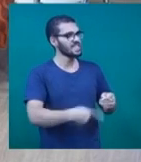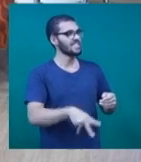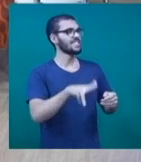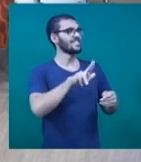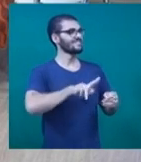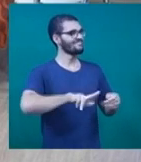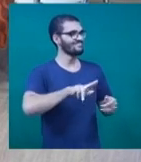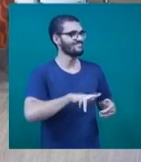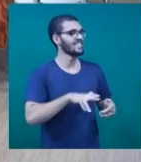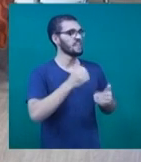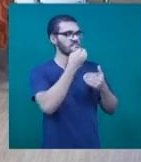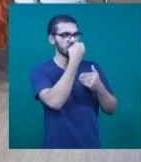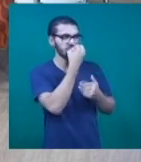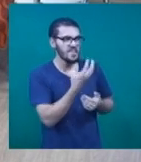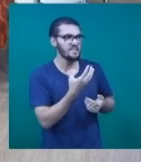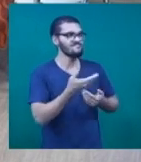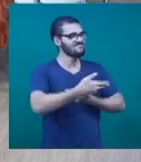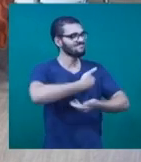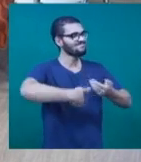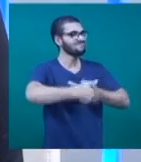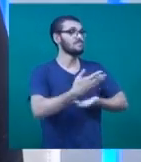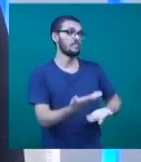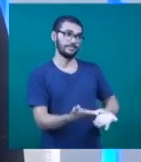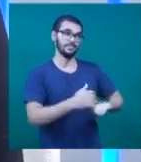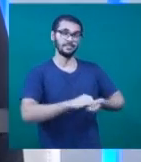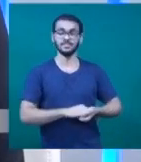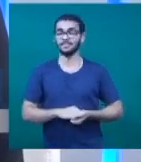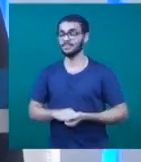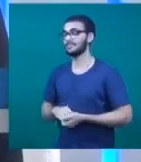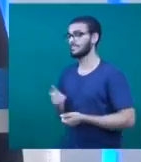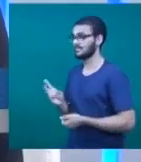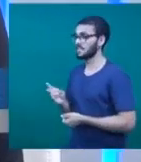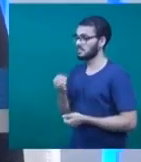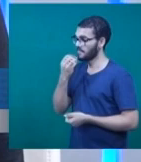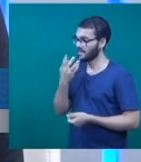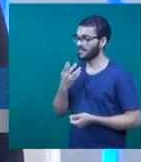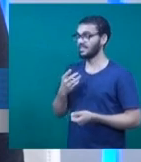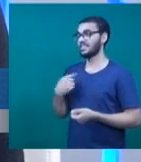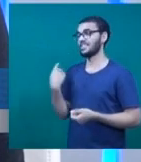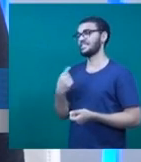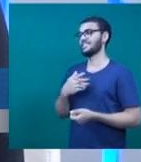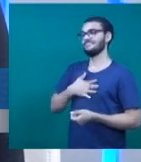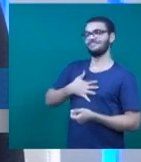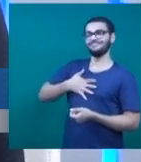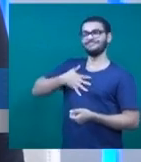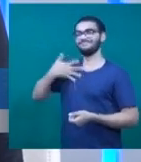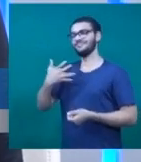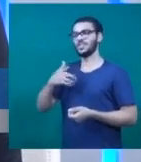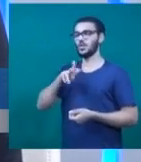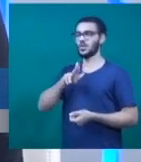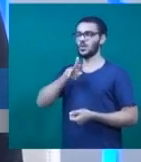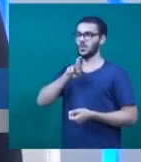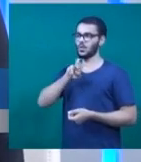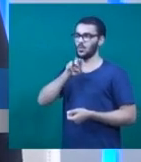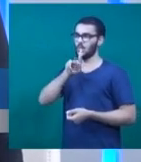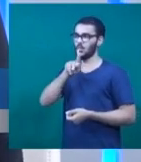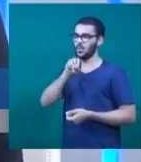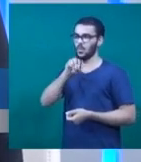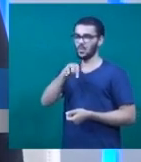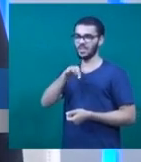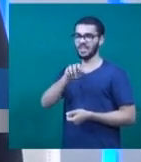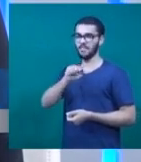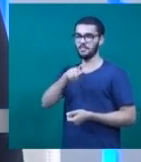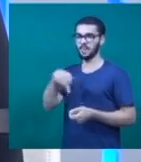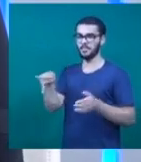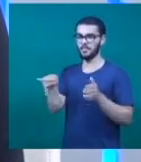terra. É sempre muito bom, né? Muito envolvente, inclusive. É sempre muito bom. Para a gente, assim, realmente é um prazer o Grupo Ontapé estar em Uberlândia.